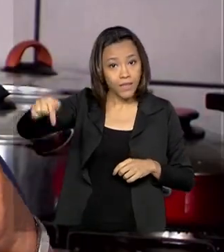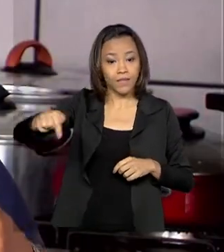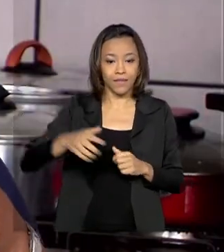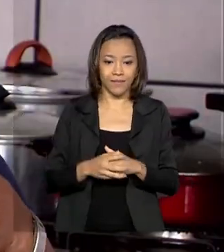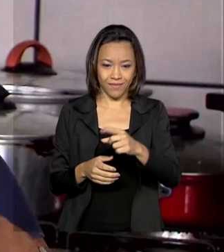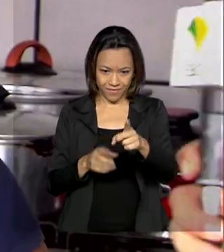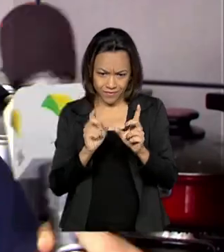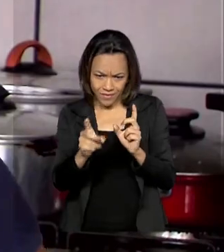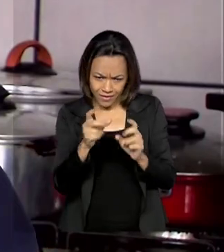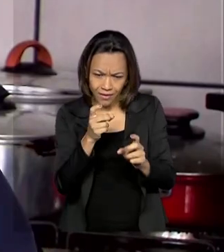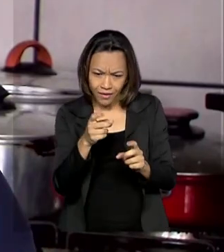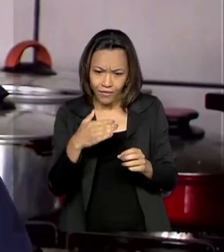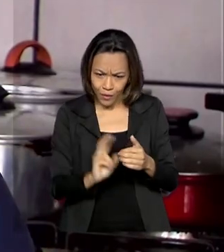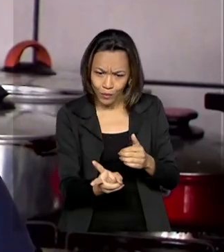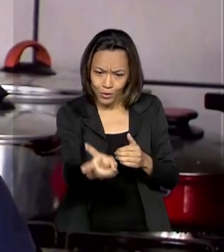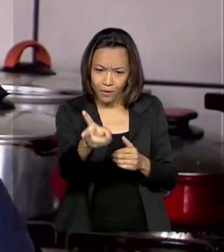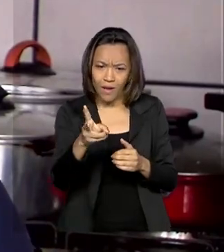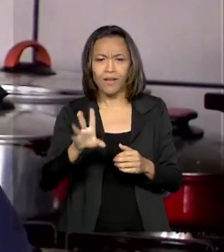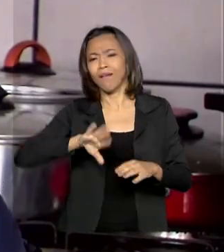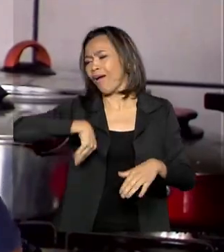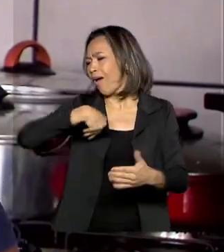panelada aí muito tempo ainda? tempo, enquanto aguentar. tempo, Tchau,